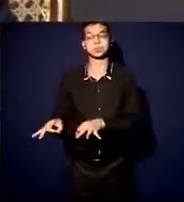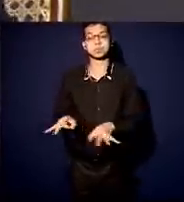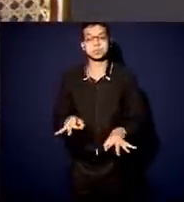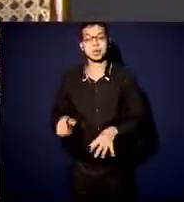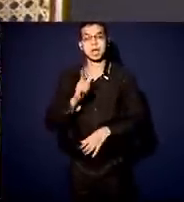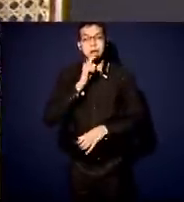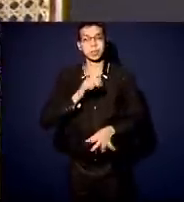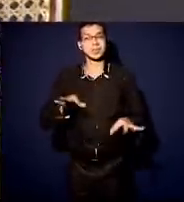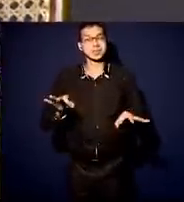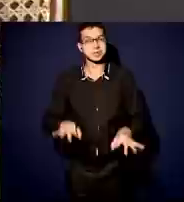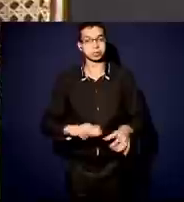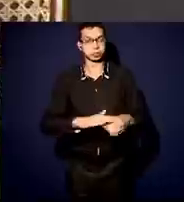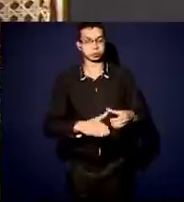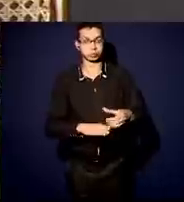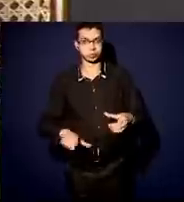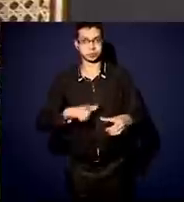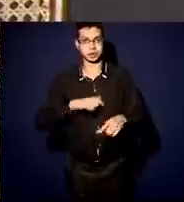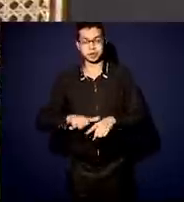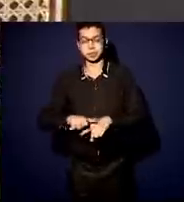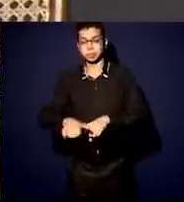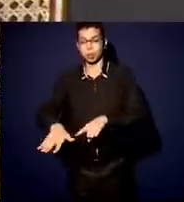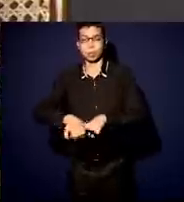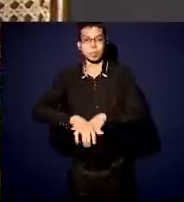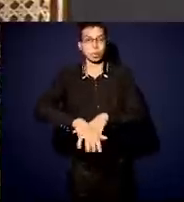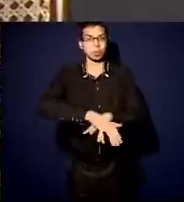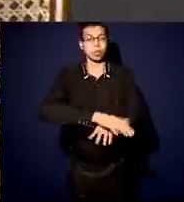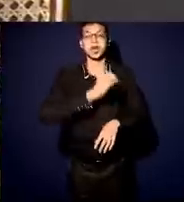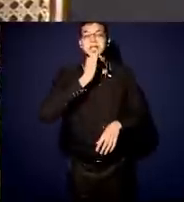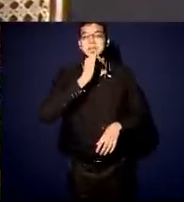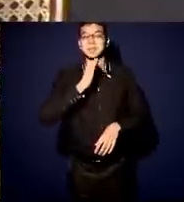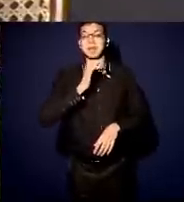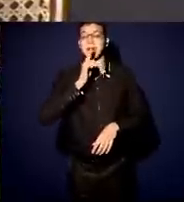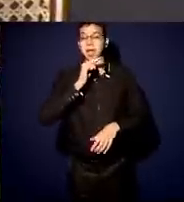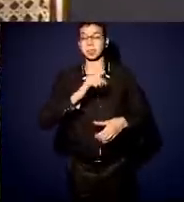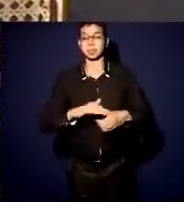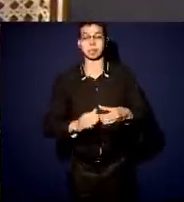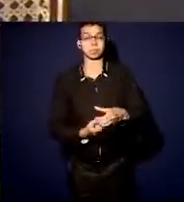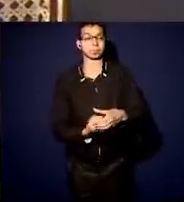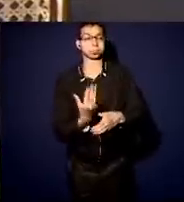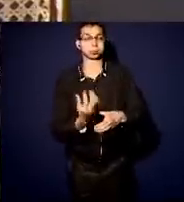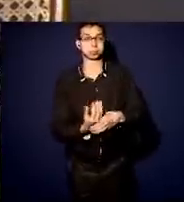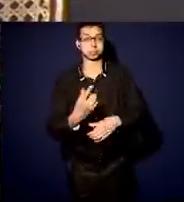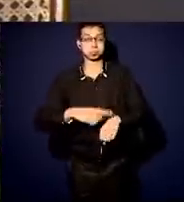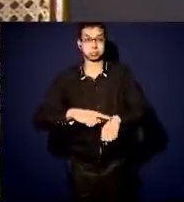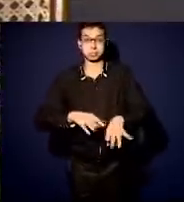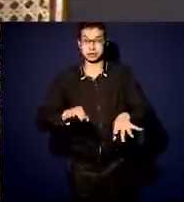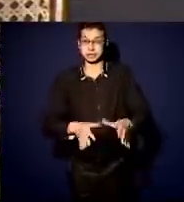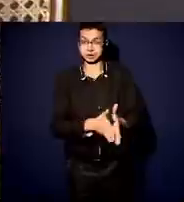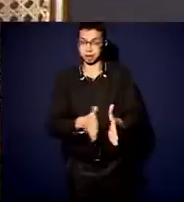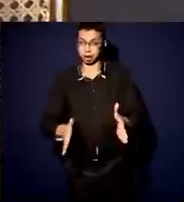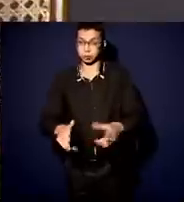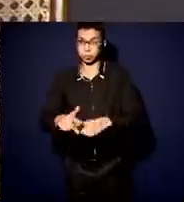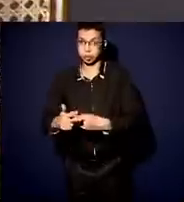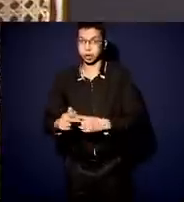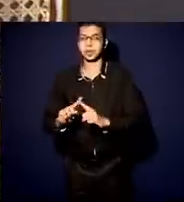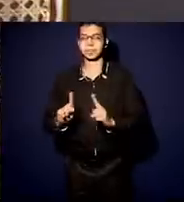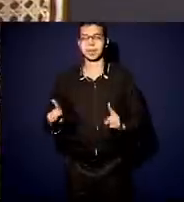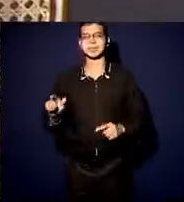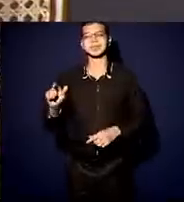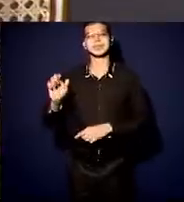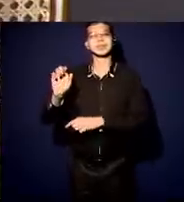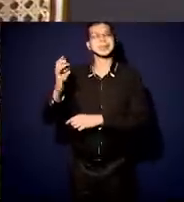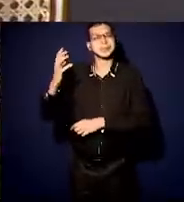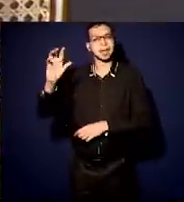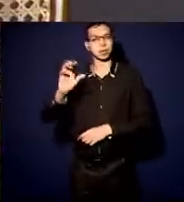distribuída, se tiver rompimento de adutora, tem tal prazo para poder fazer algum reparo, mas não ser o operador, ele regula,